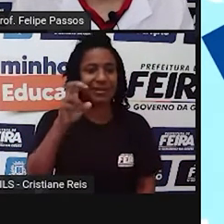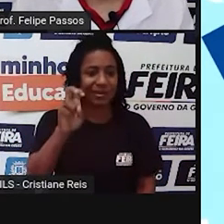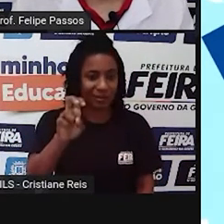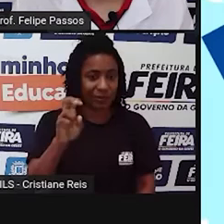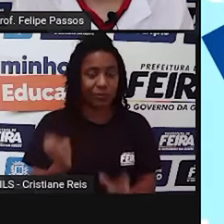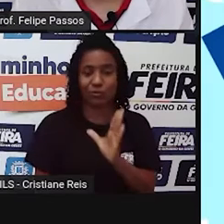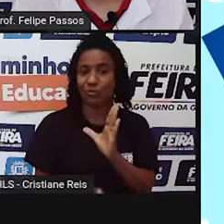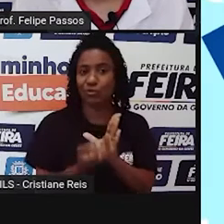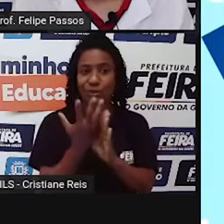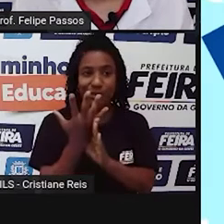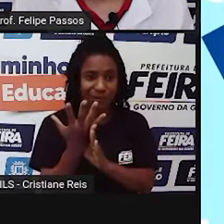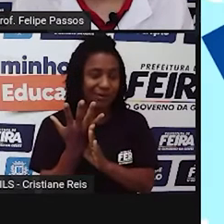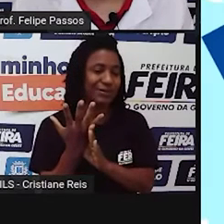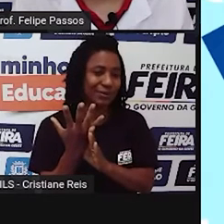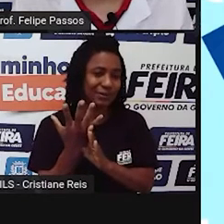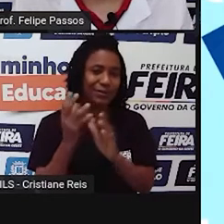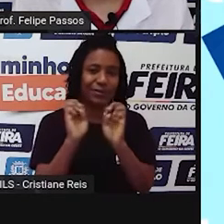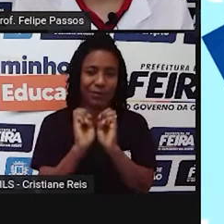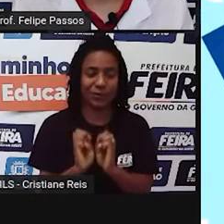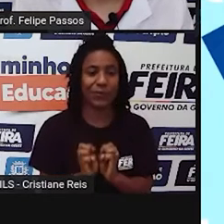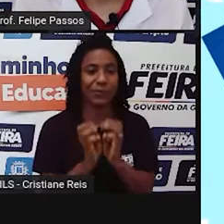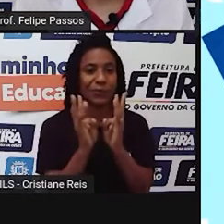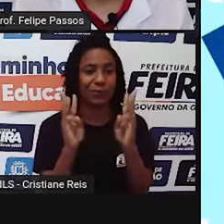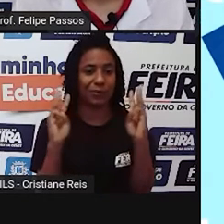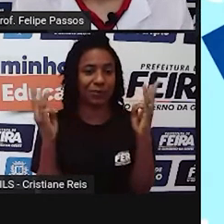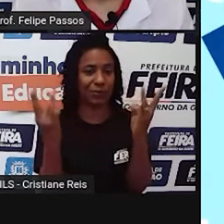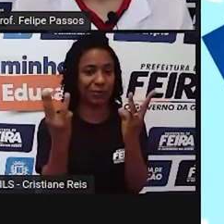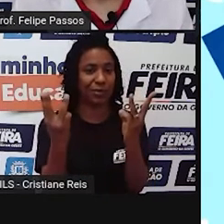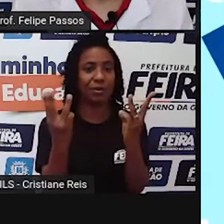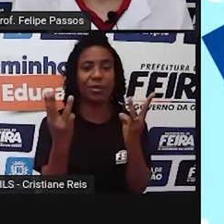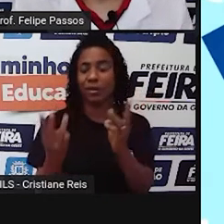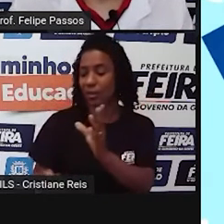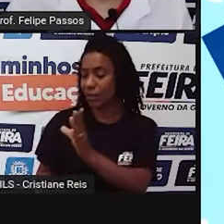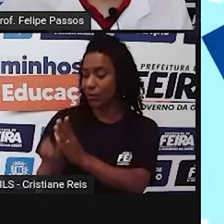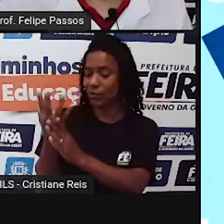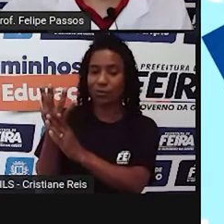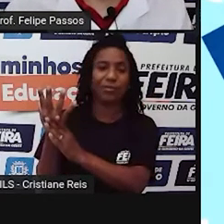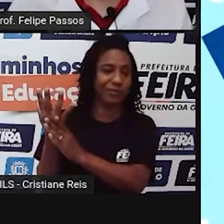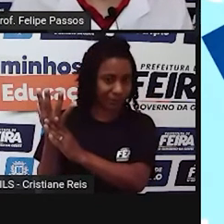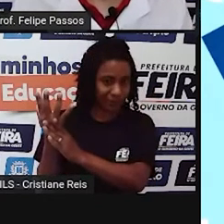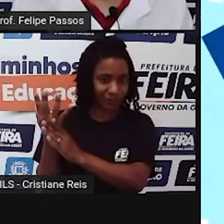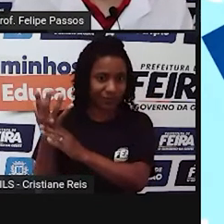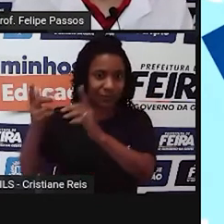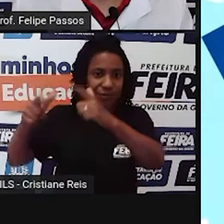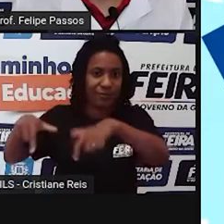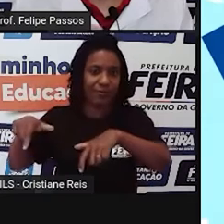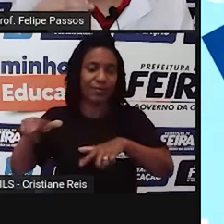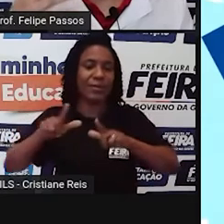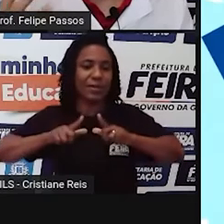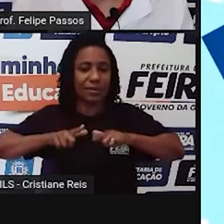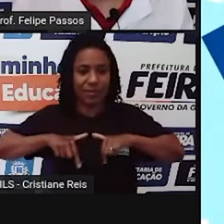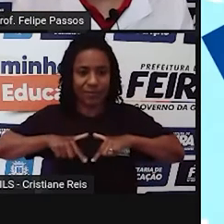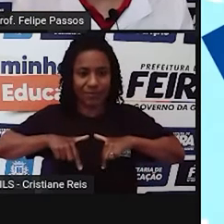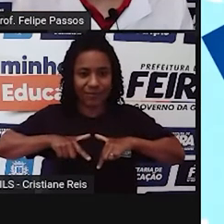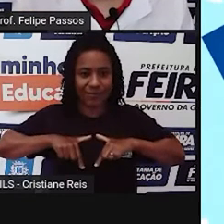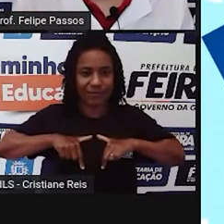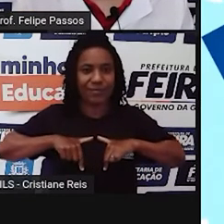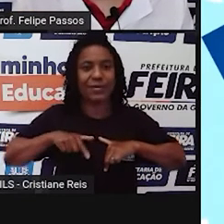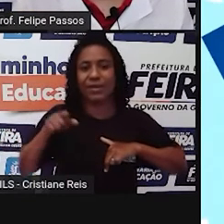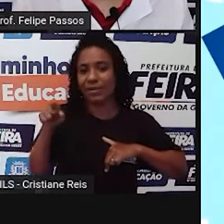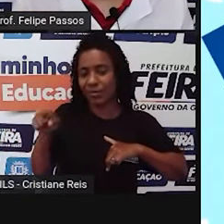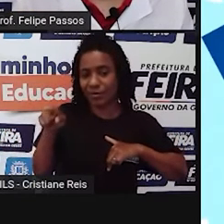do surgimento da ONU. É a criação do Estado de Israel, que é justamente um local onde o povo judeu poderia ter